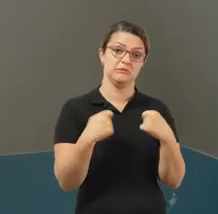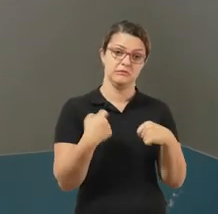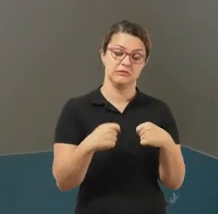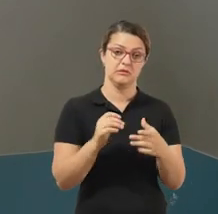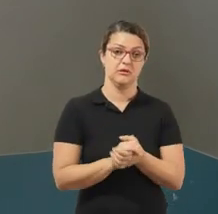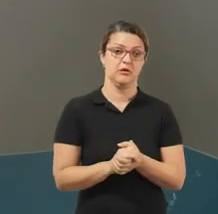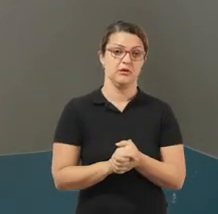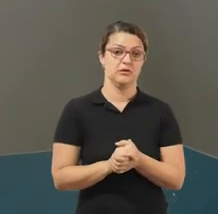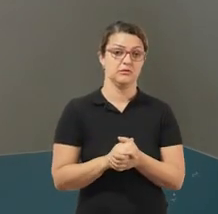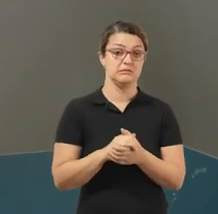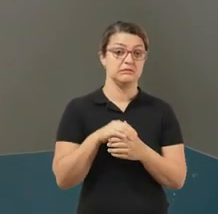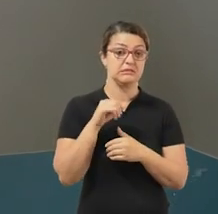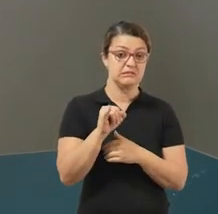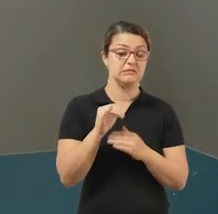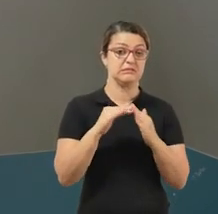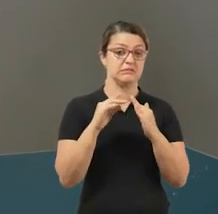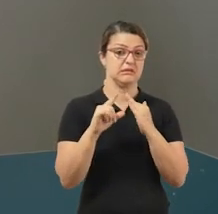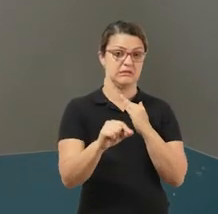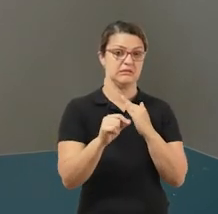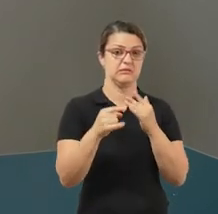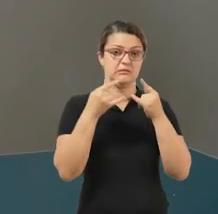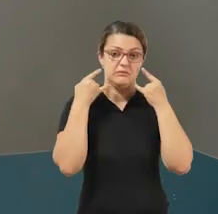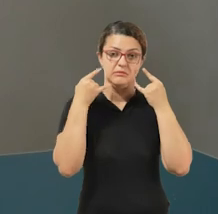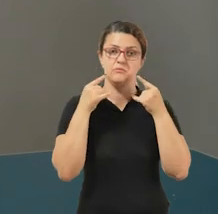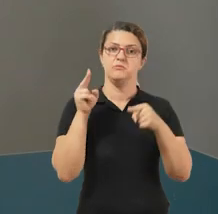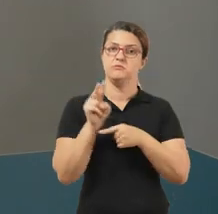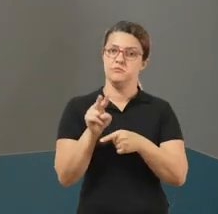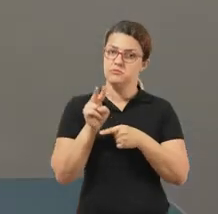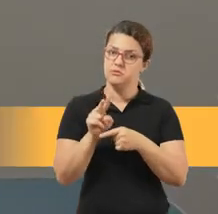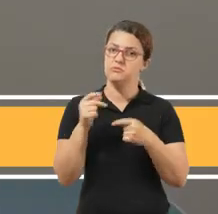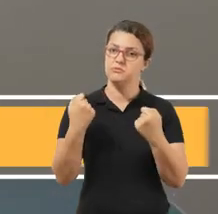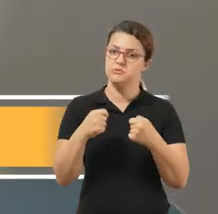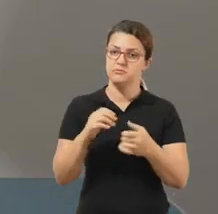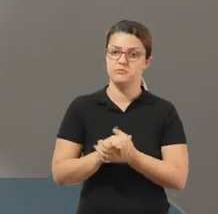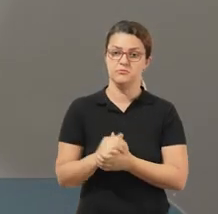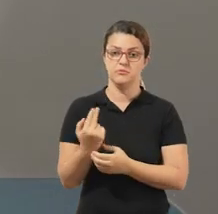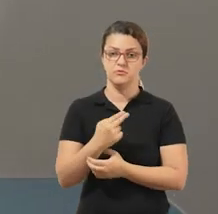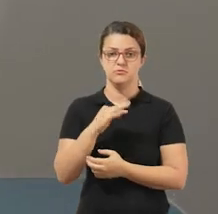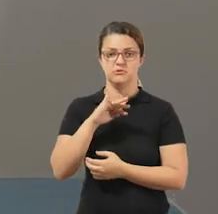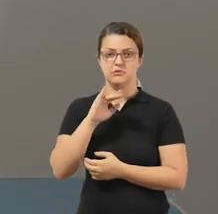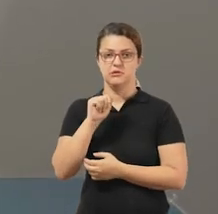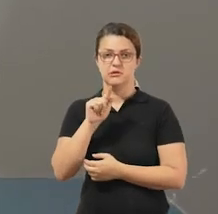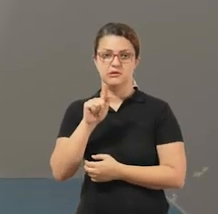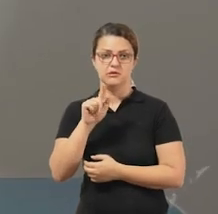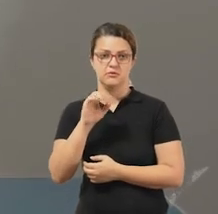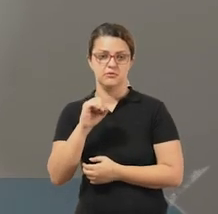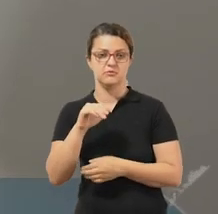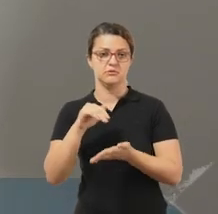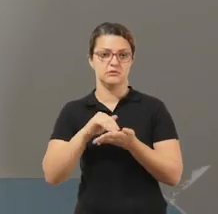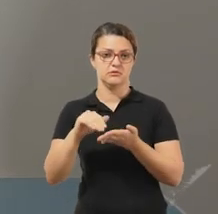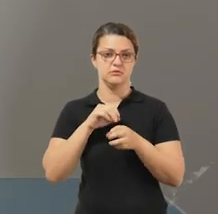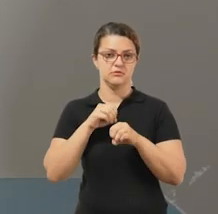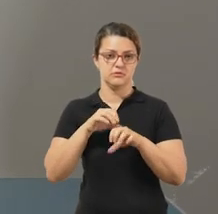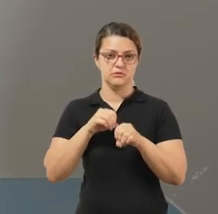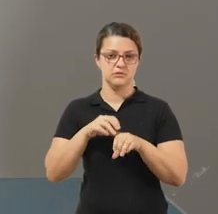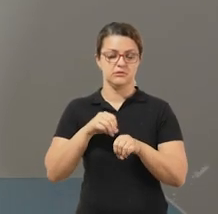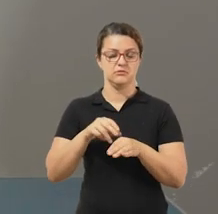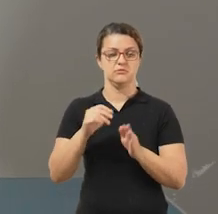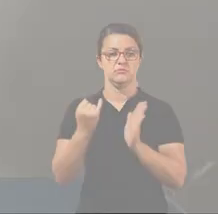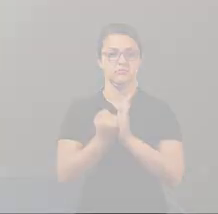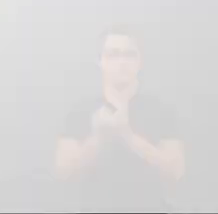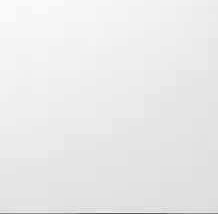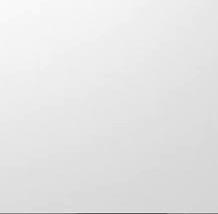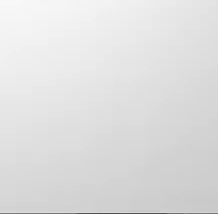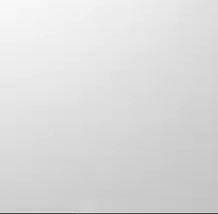quando sair, use máscara, ok? Todo cuidado ainda é pouco. Eu sou o professor Tiago, diretamente aqui da Secretaria de Educação de Itapevi.